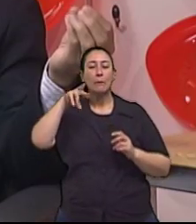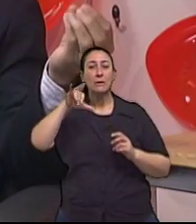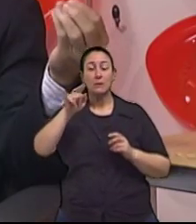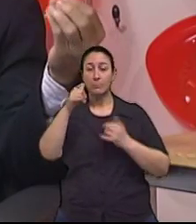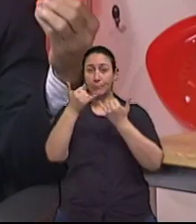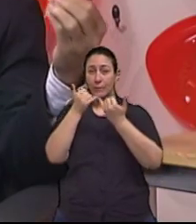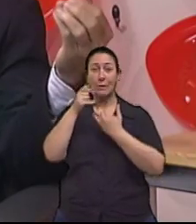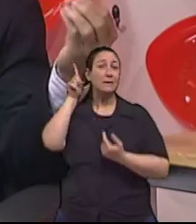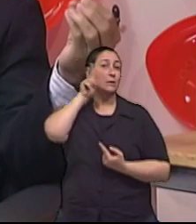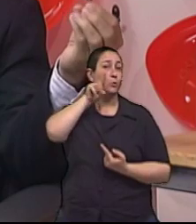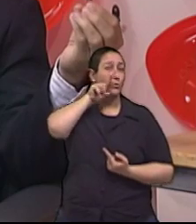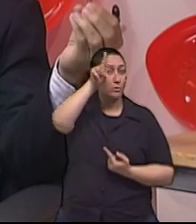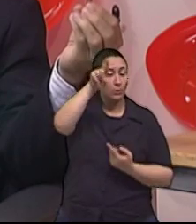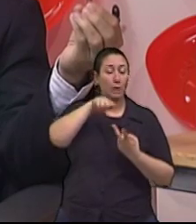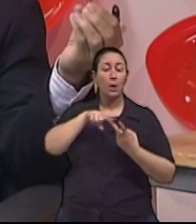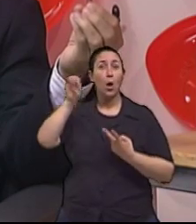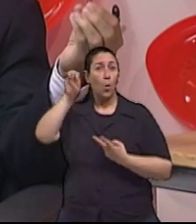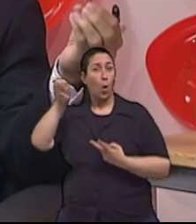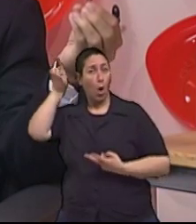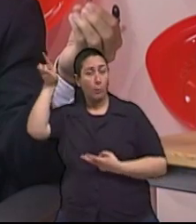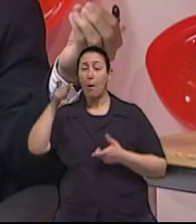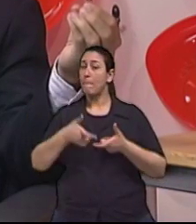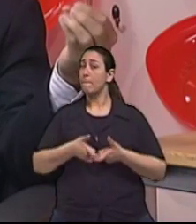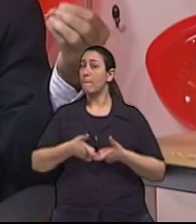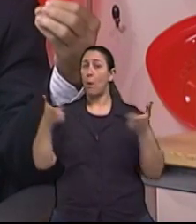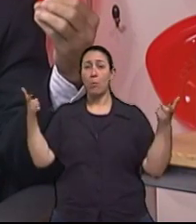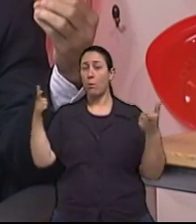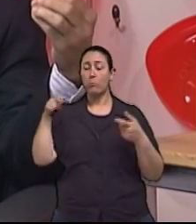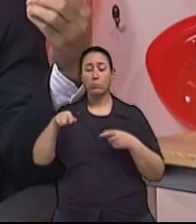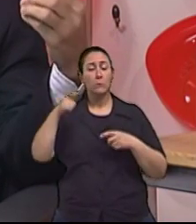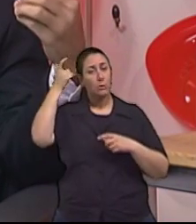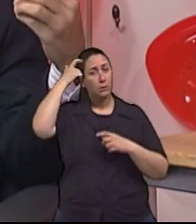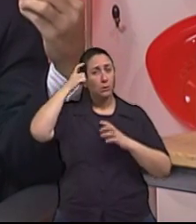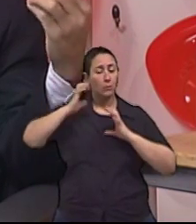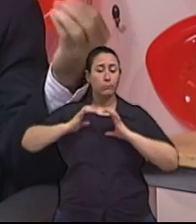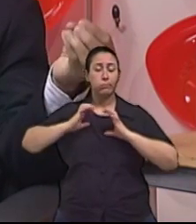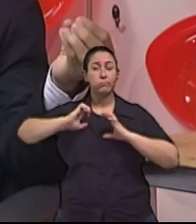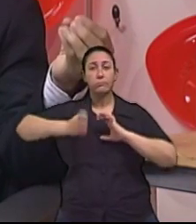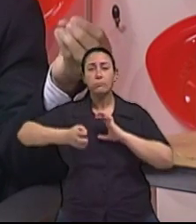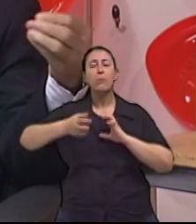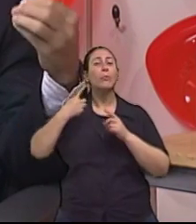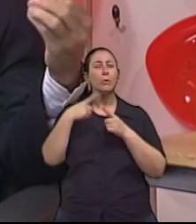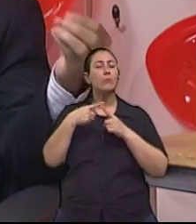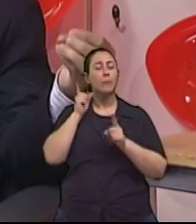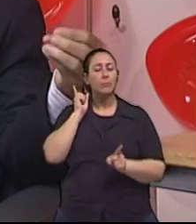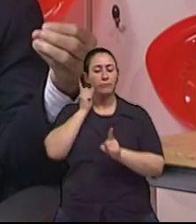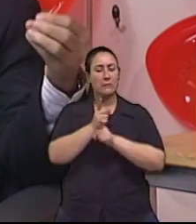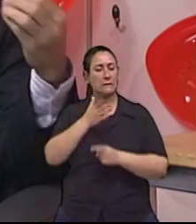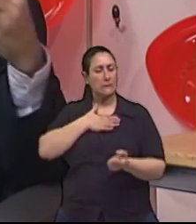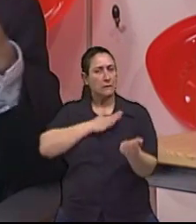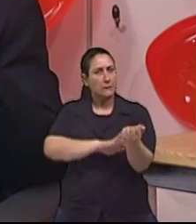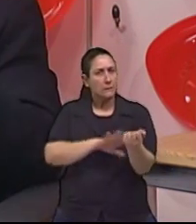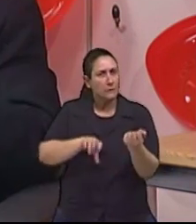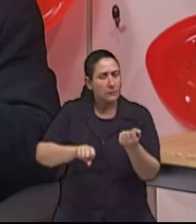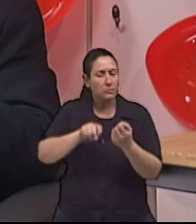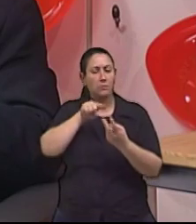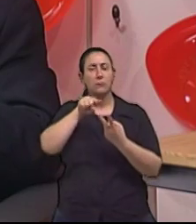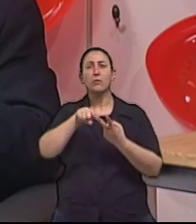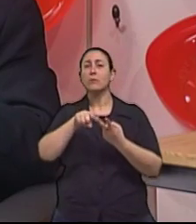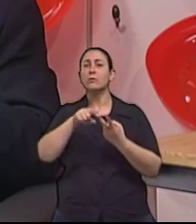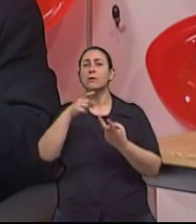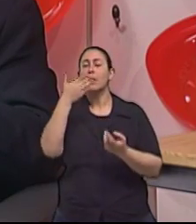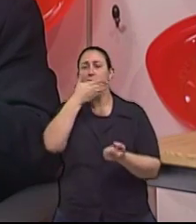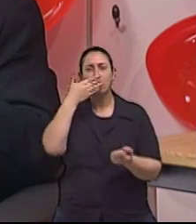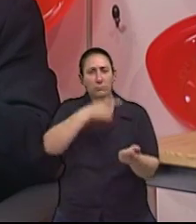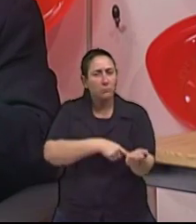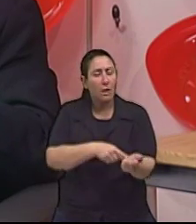e na Europa, ela é de fato muito mais comum do que a demência vascular, porque os idosos identificam a sua hipertensão, o seu diabetes, diferentemente